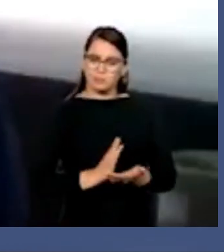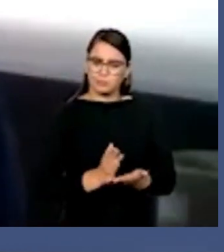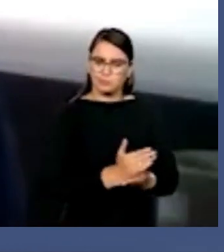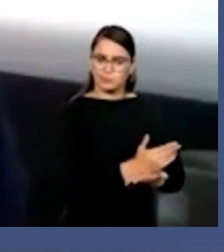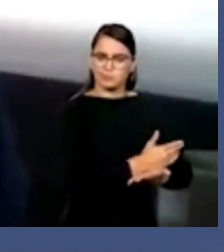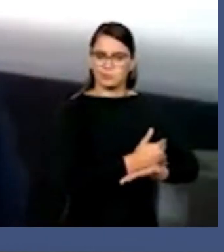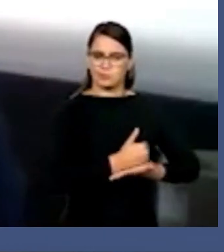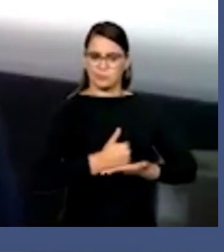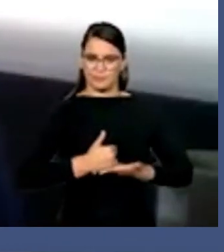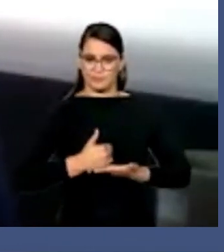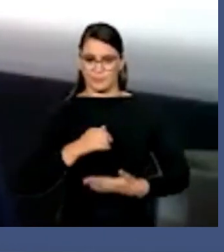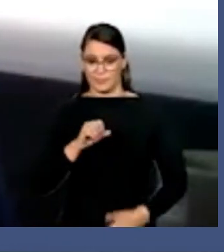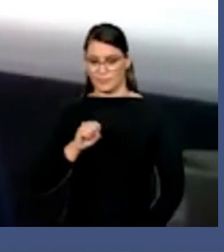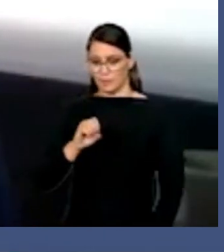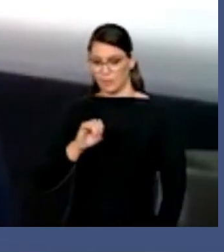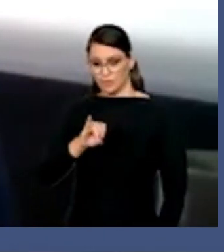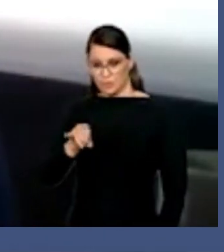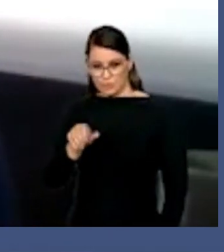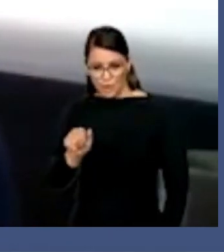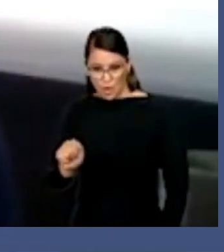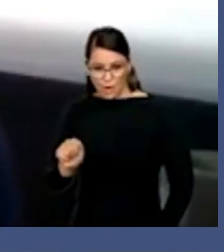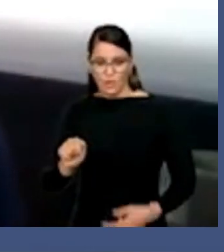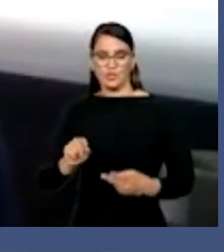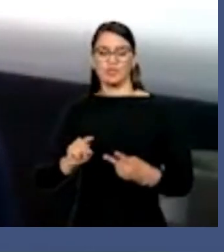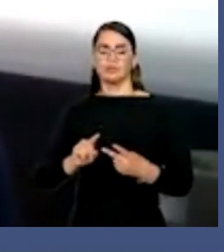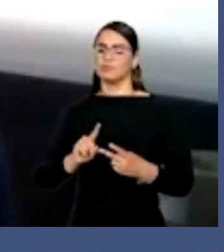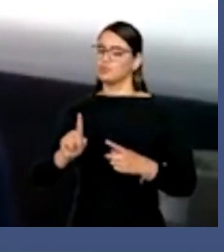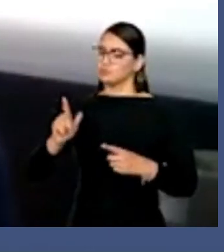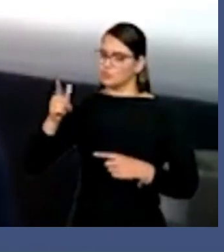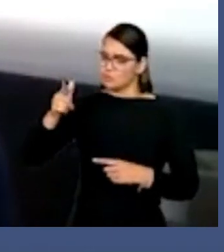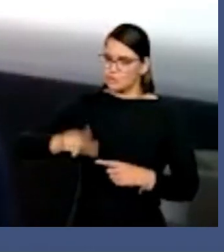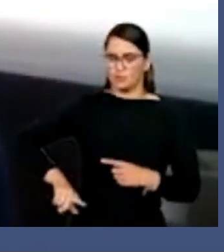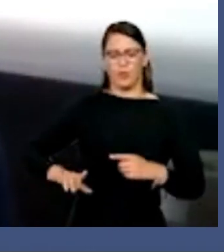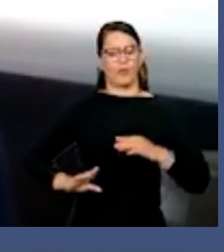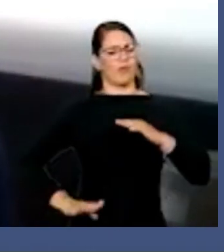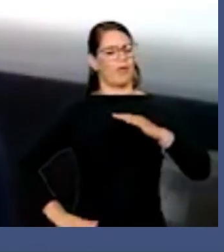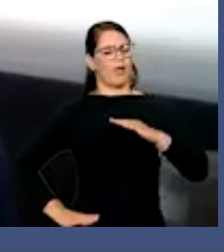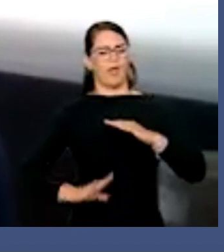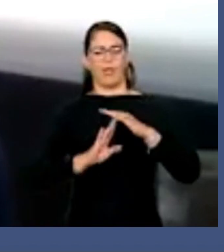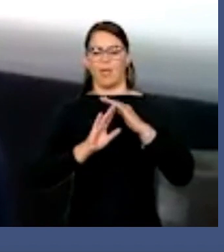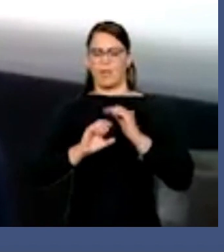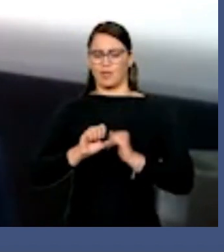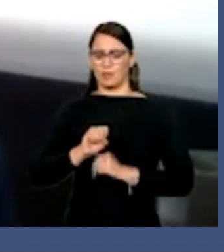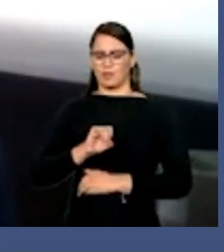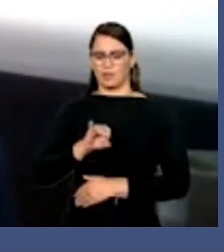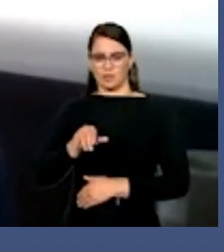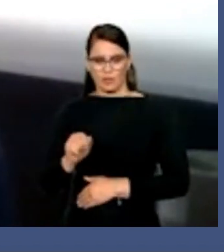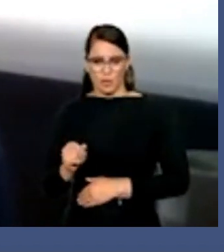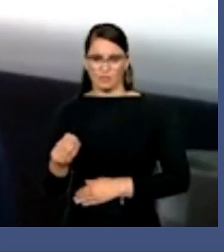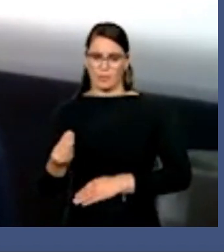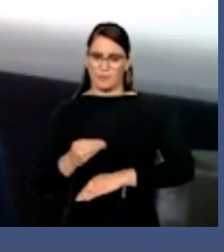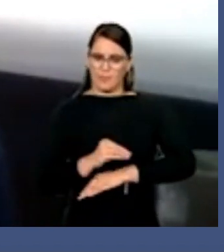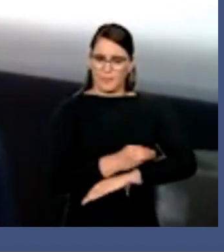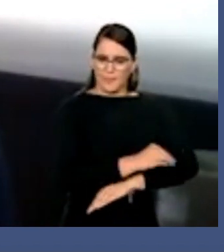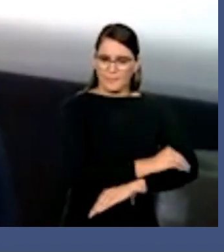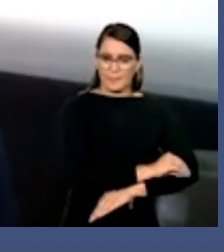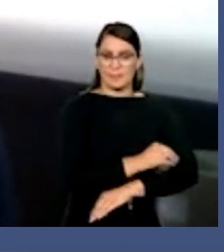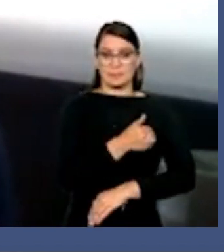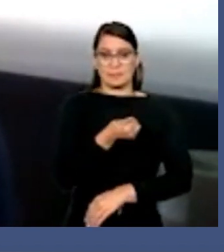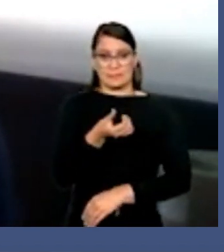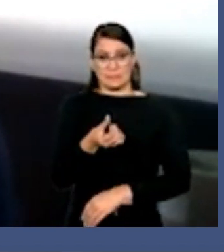Destaque para a soja, vamos ter novamente um recorde na produção e na área de soja plantada. Serão